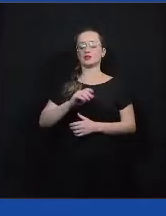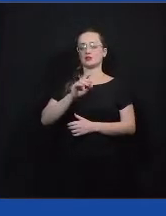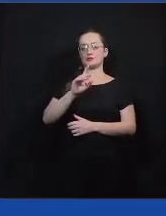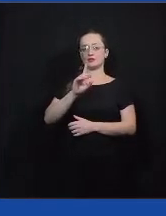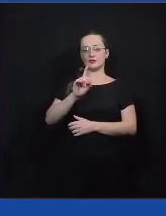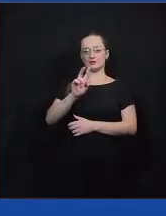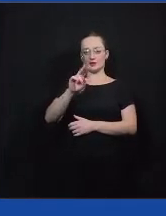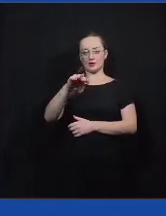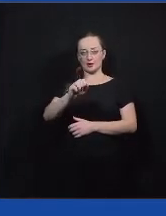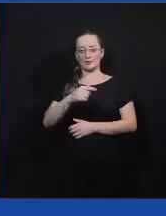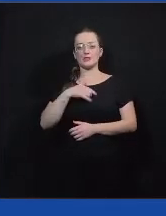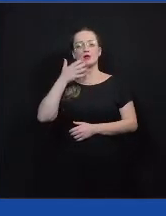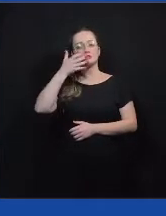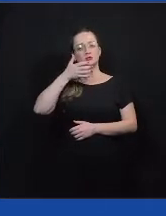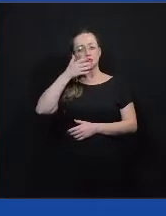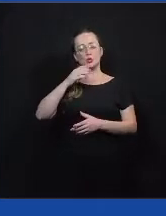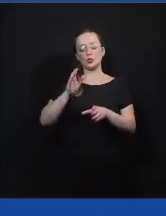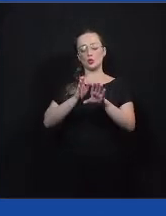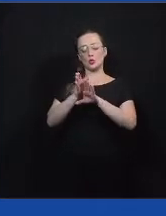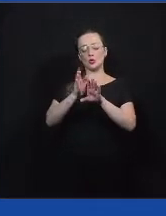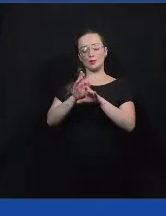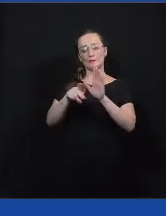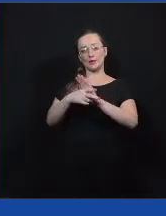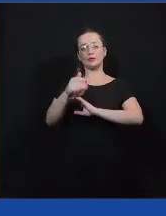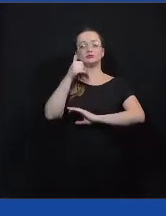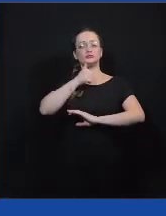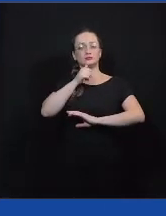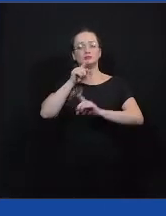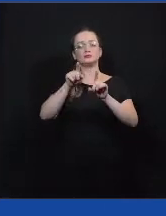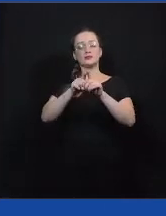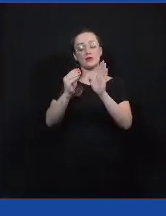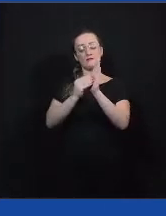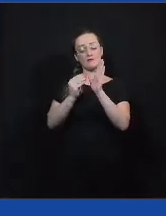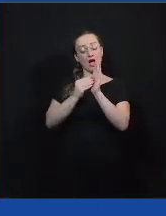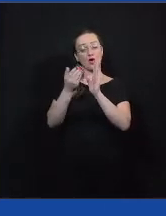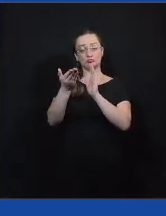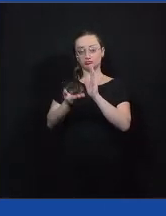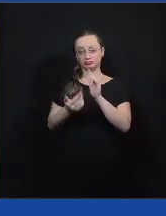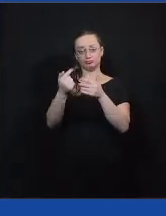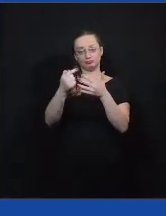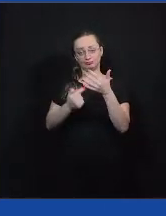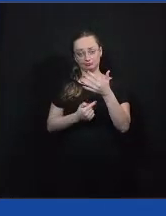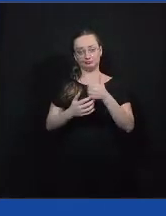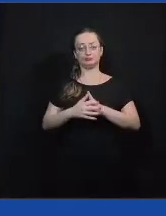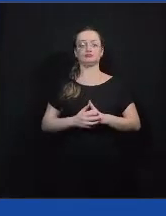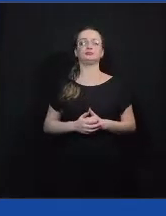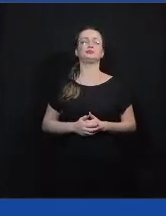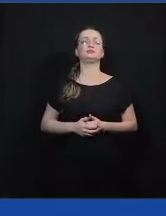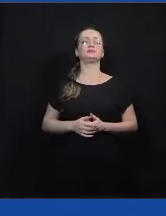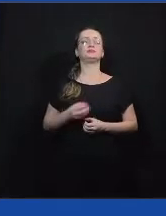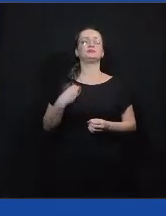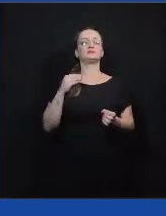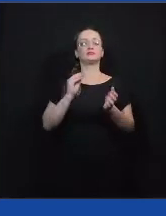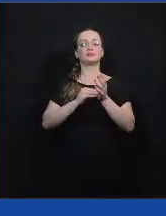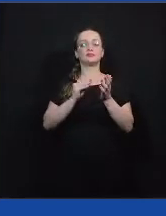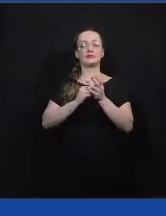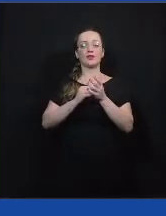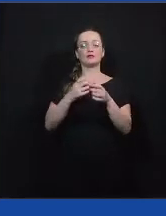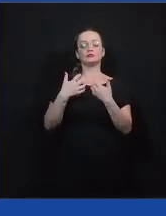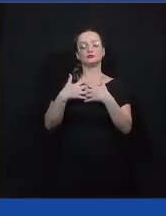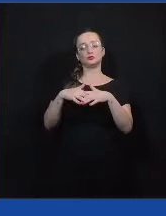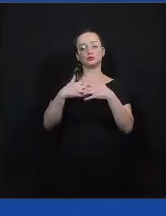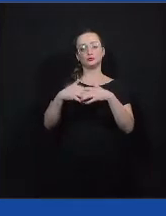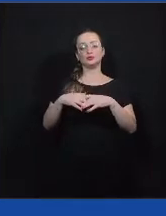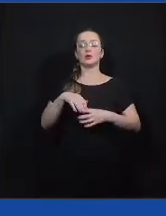fala sobre o Conselho da Mulher, a gente também fala sobre a falta dele, a falta do funcionamento da